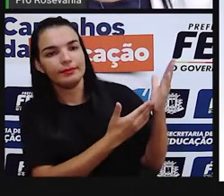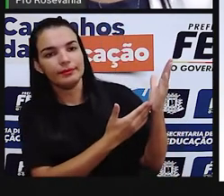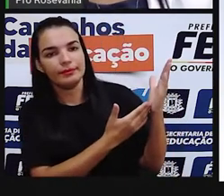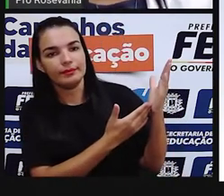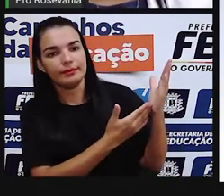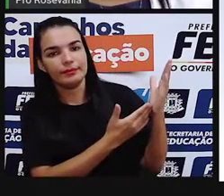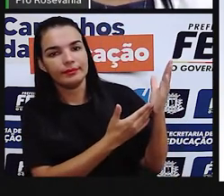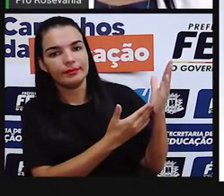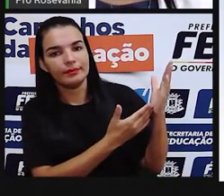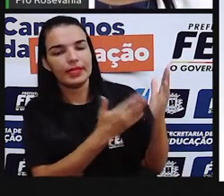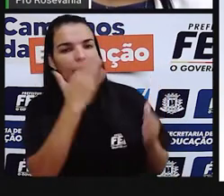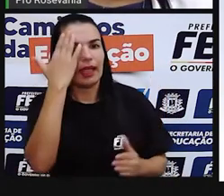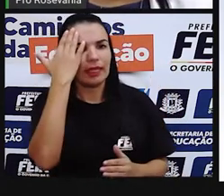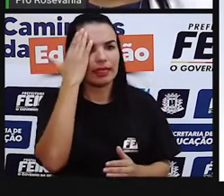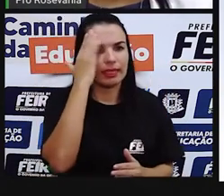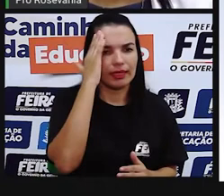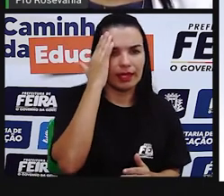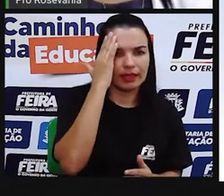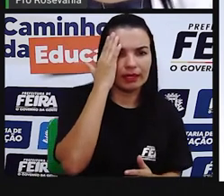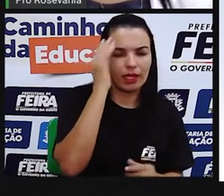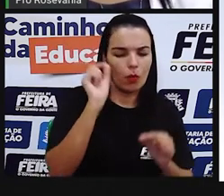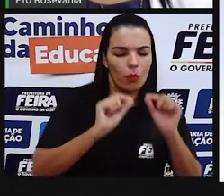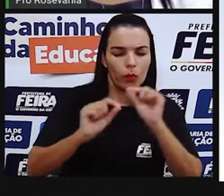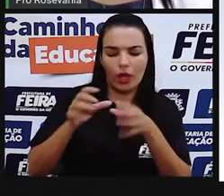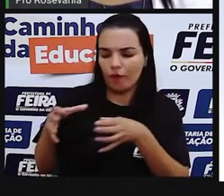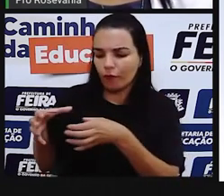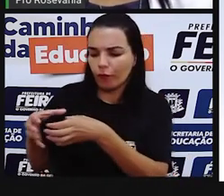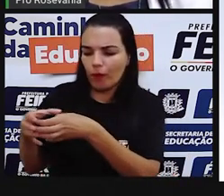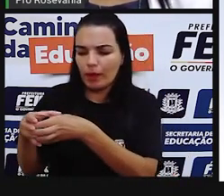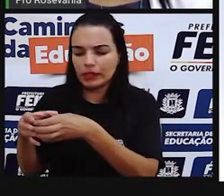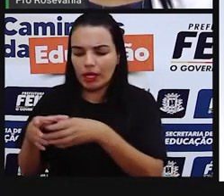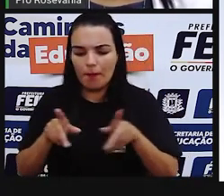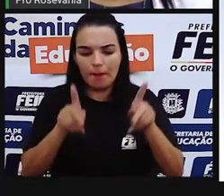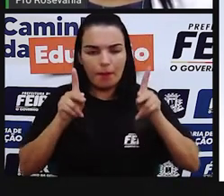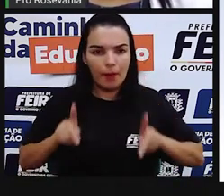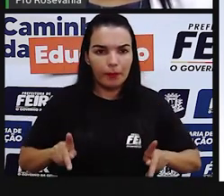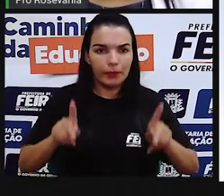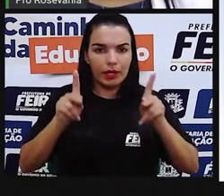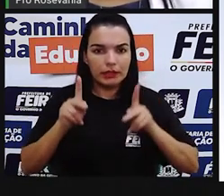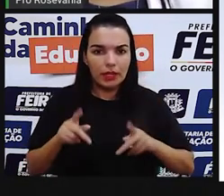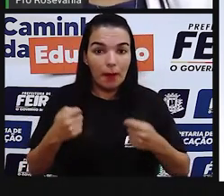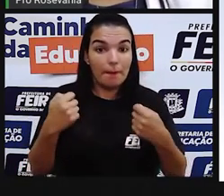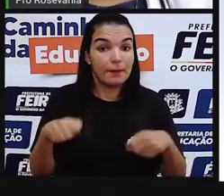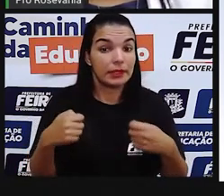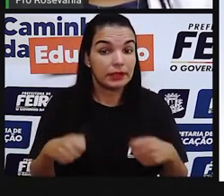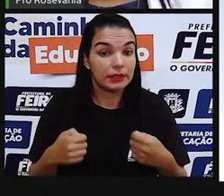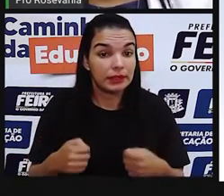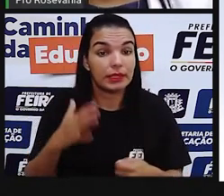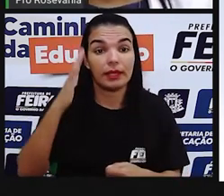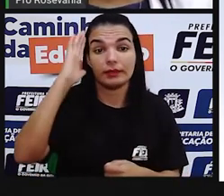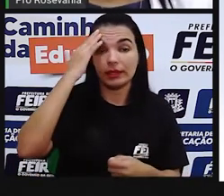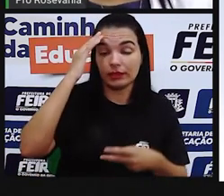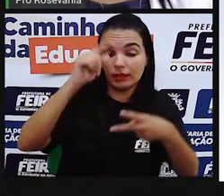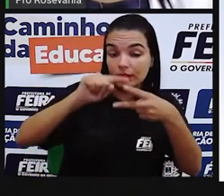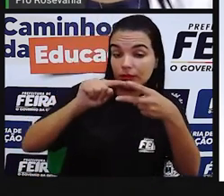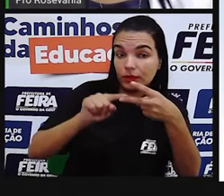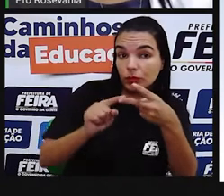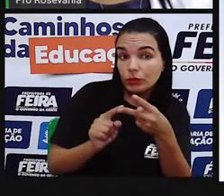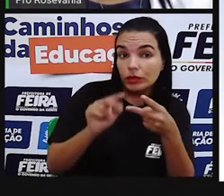para a gente entender a formação de uma população, gente deve passar por esses dois conceitos.